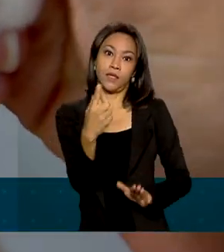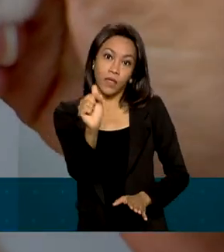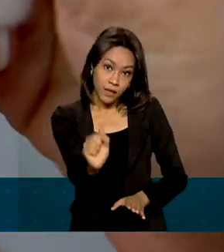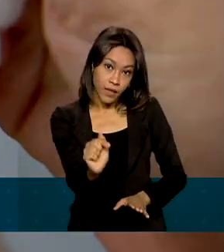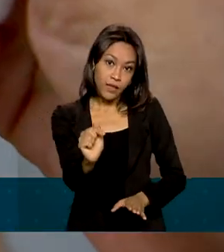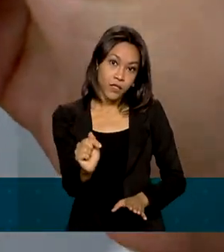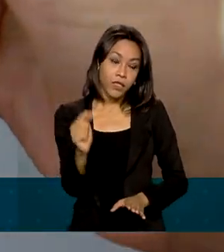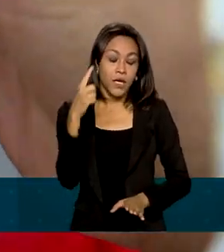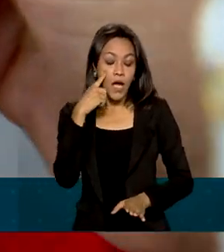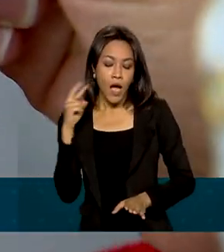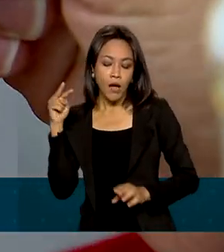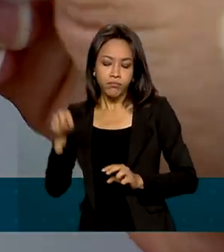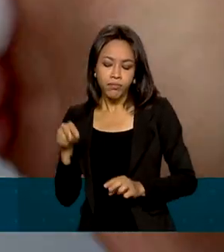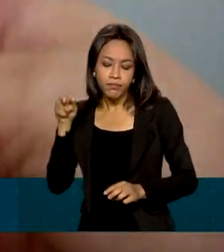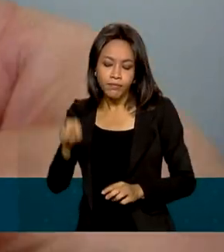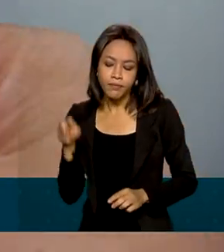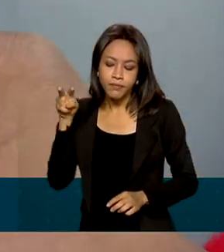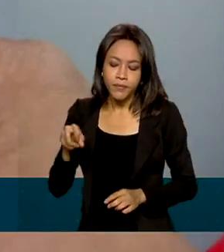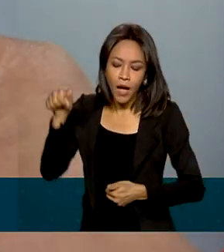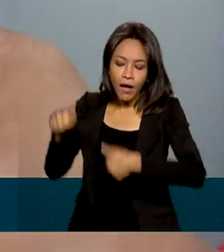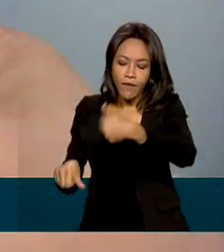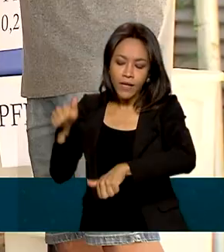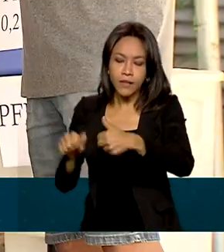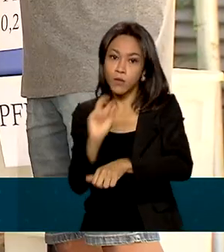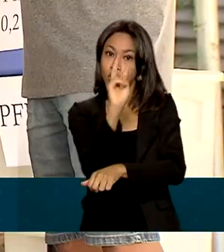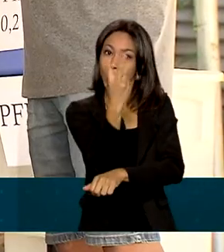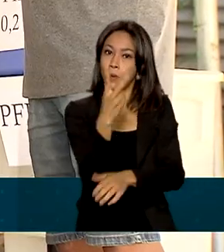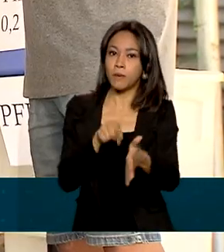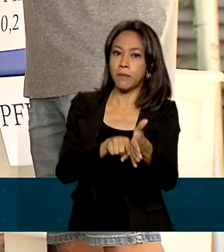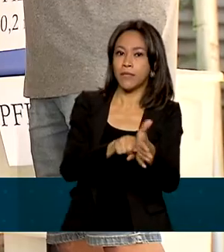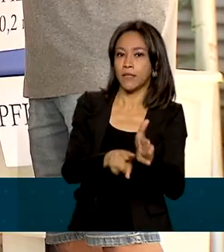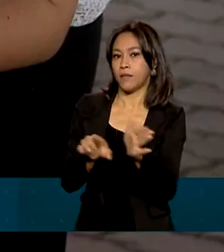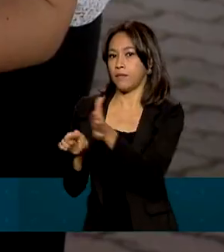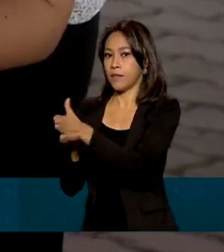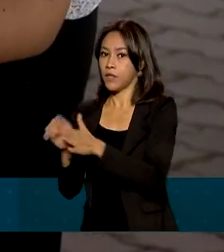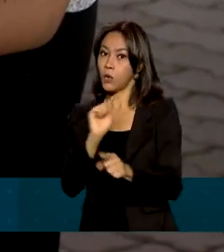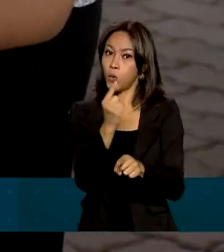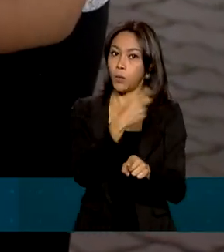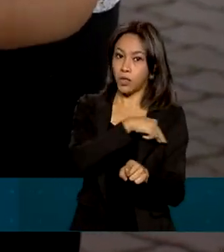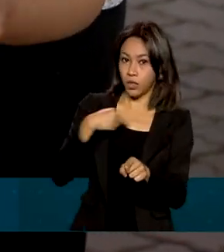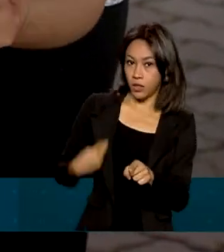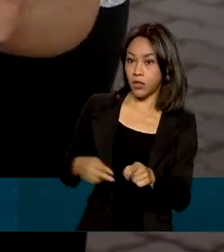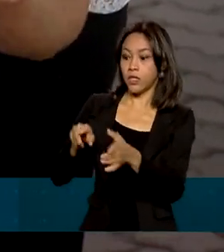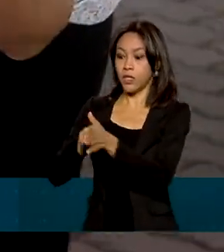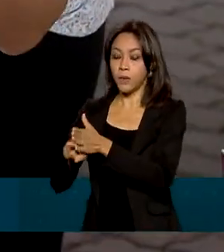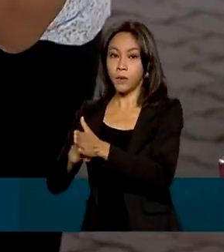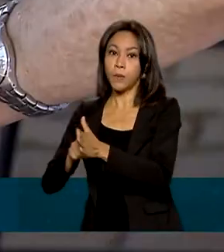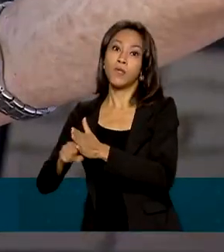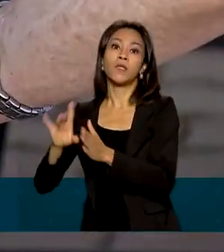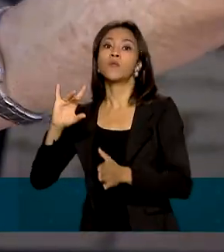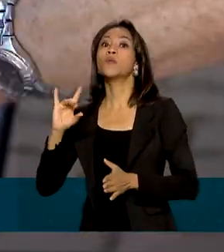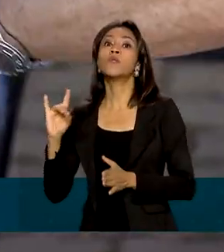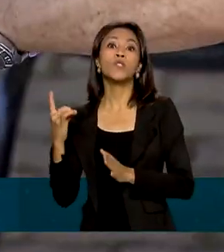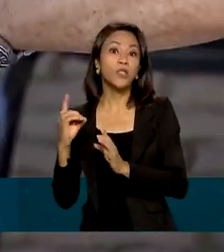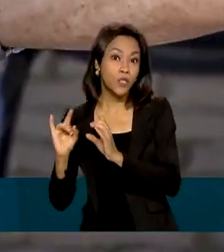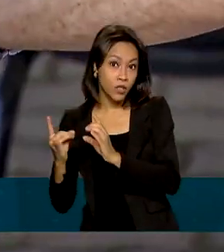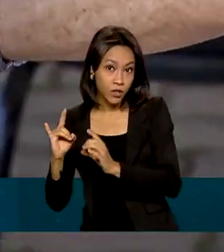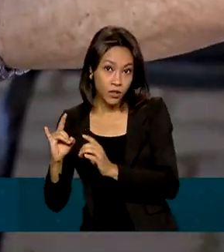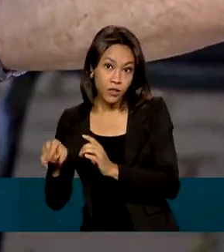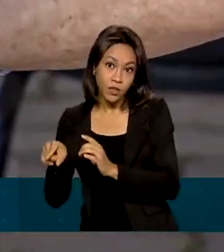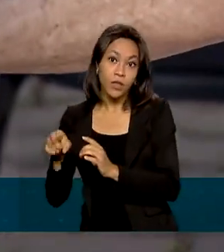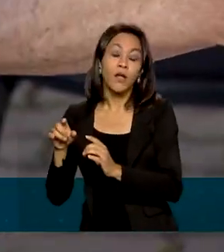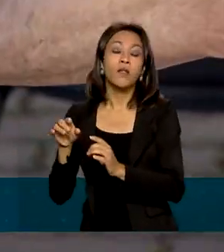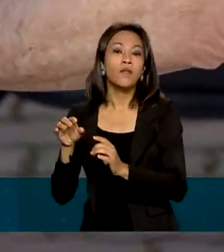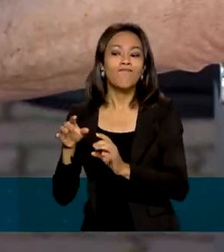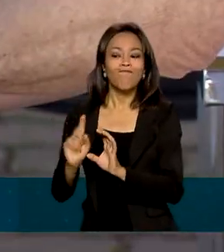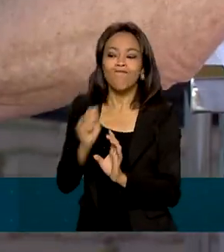Após análise aprofundada em duas pesquisas, uma chinesa e outra chilena, os técnicos preferiram não